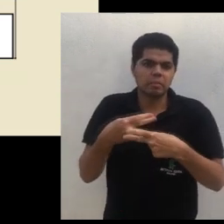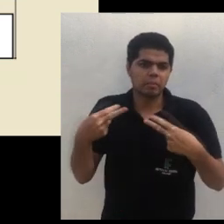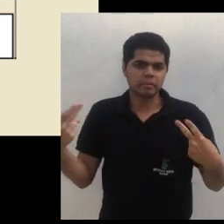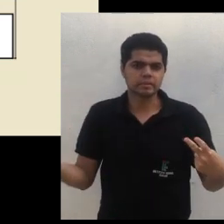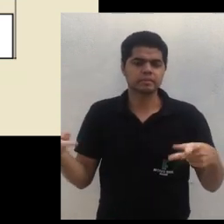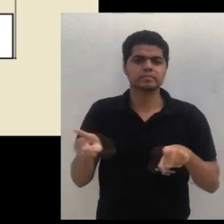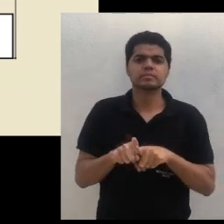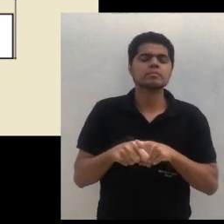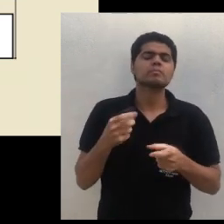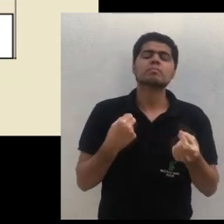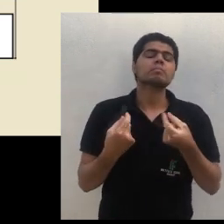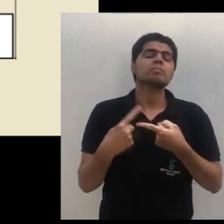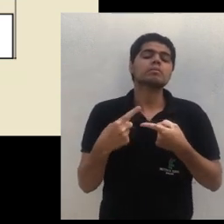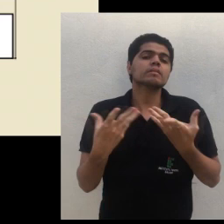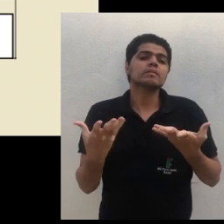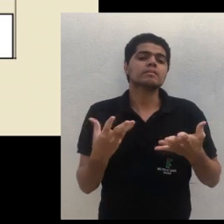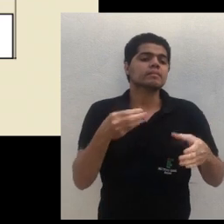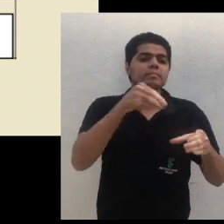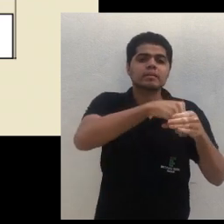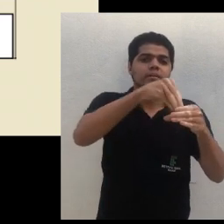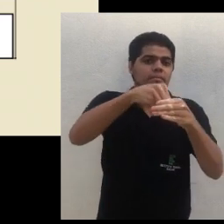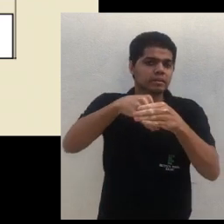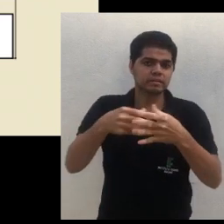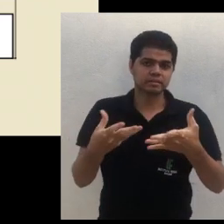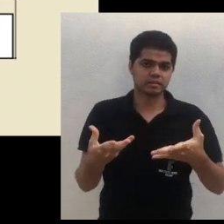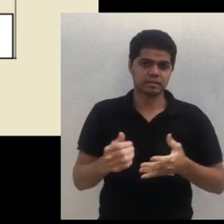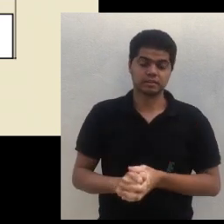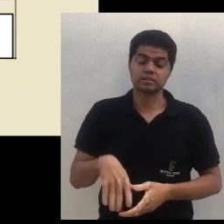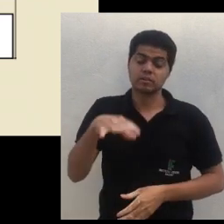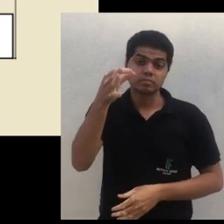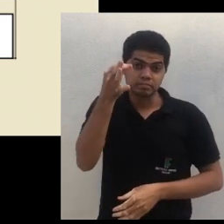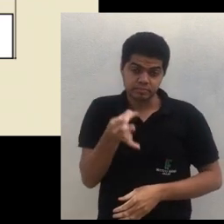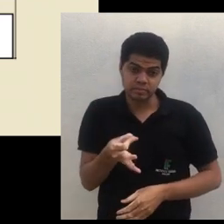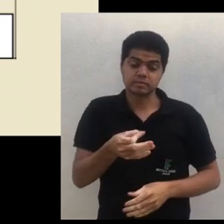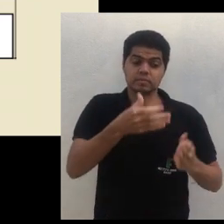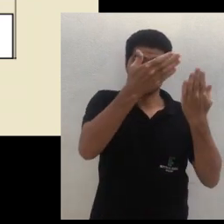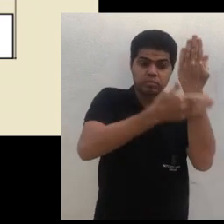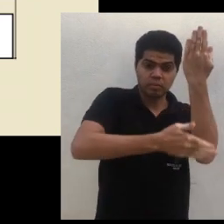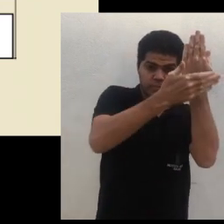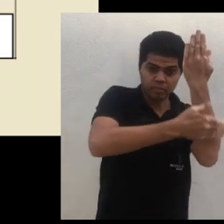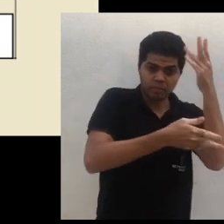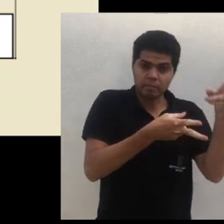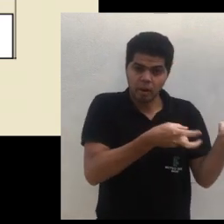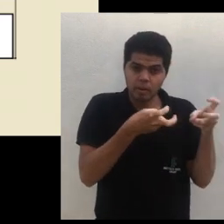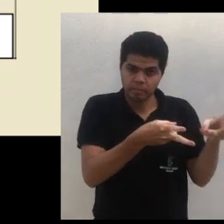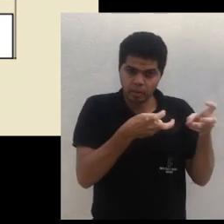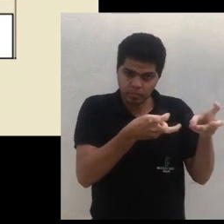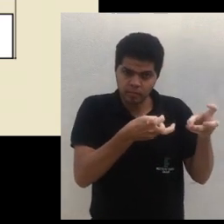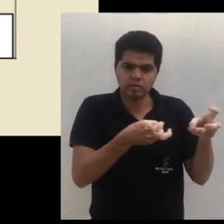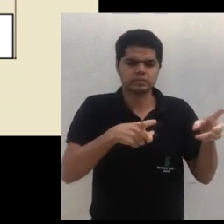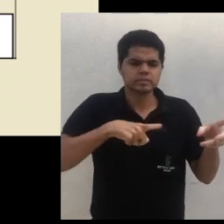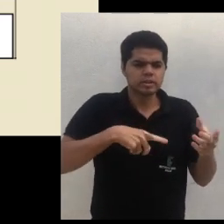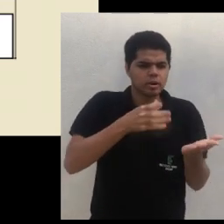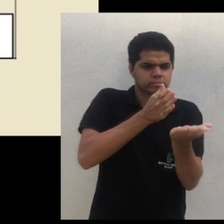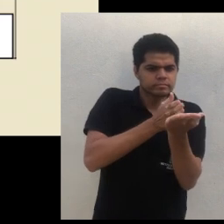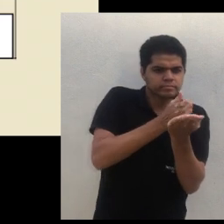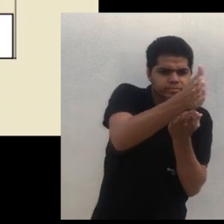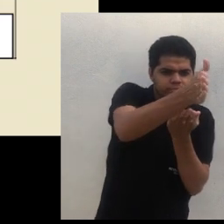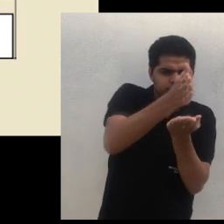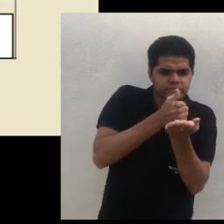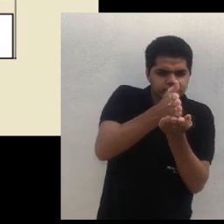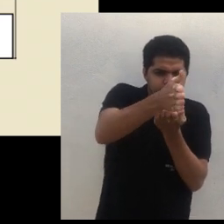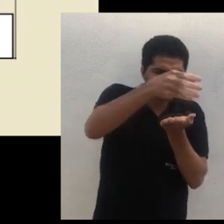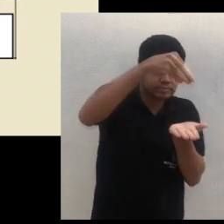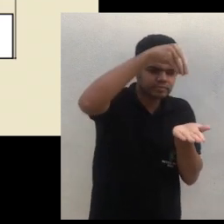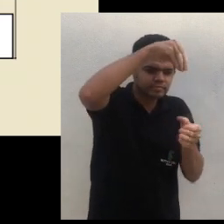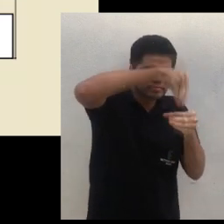madeira, faça uma linha dela ou duas linhas, porque na hora que você derrubar, você vai derrubar ela ali na linha, ela não vai cair nas outras espécies do